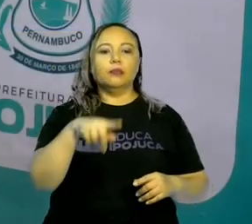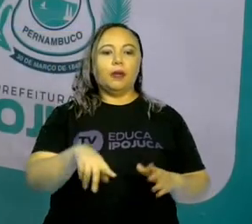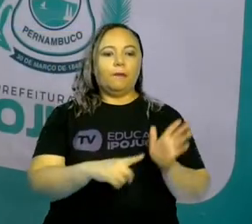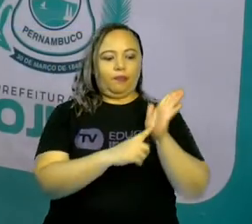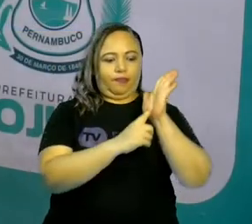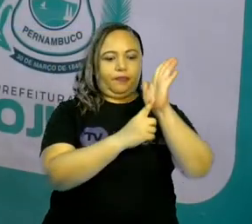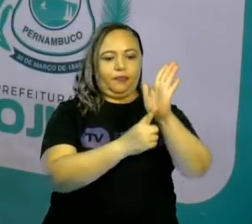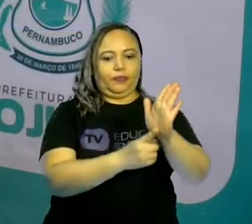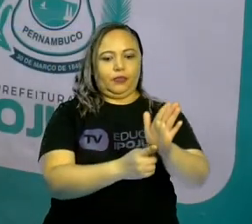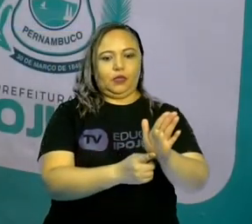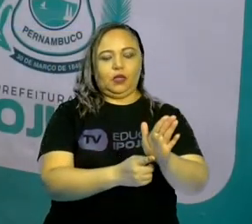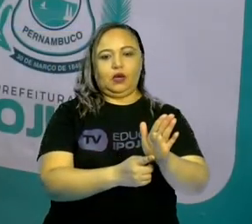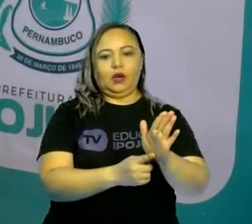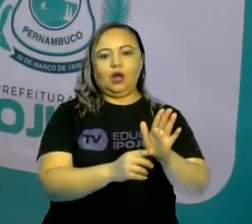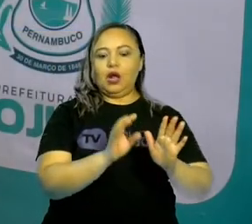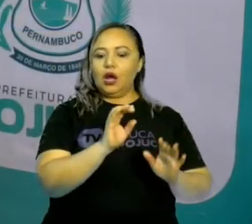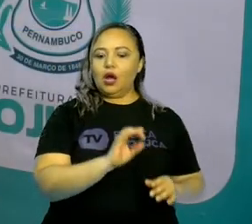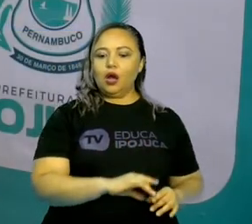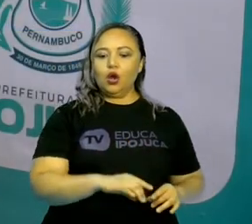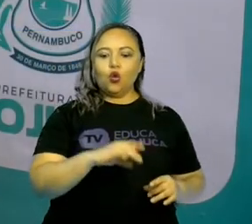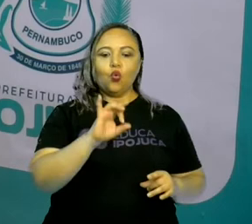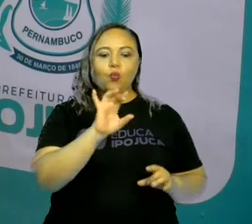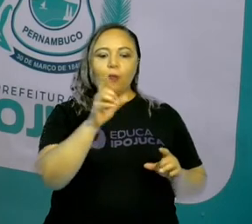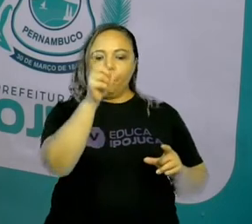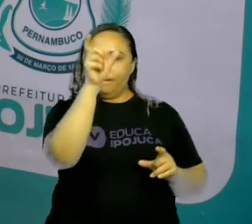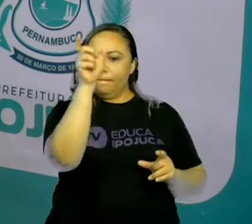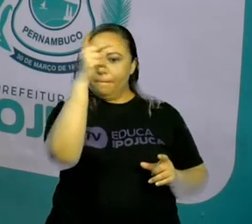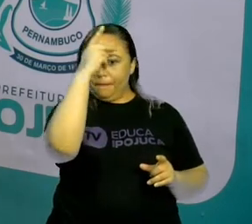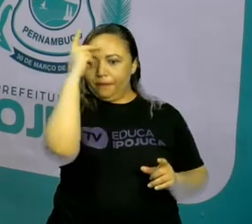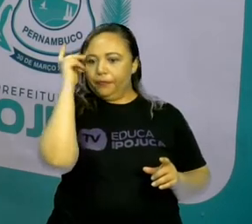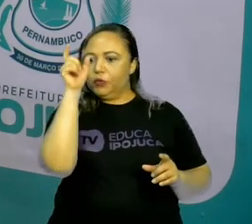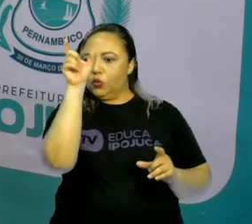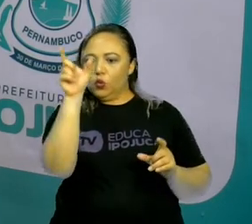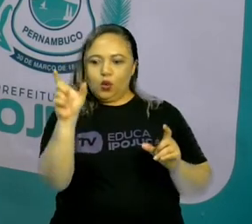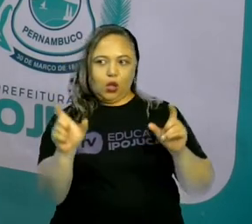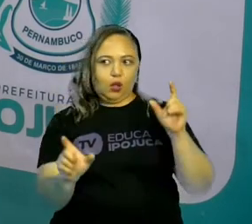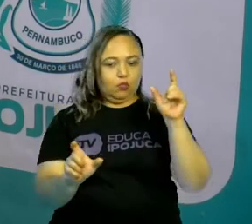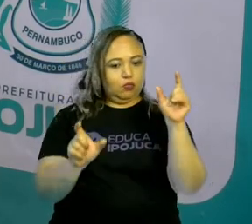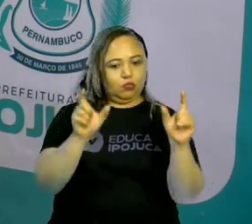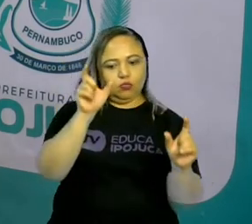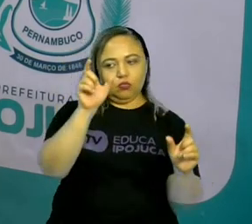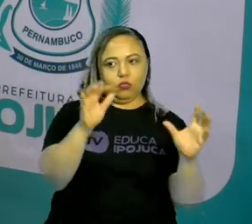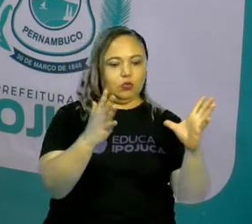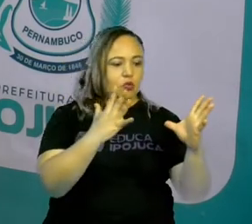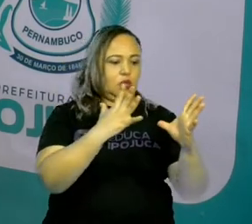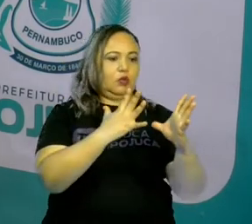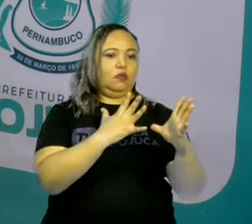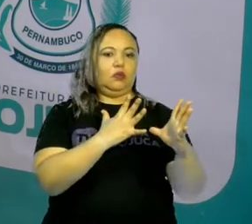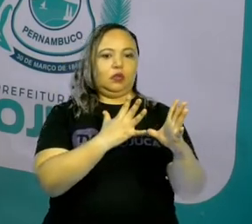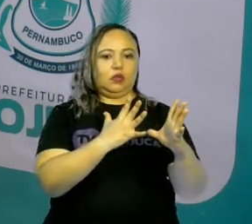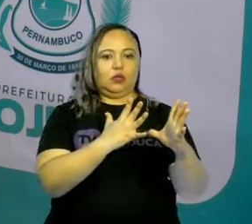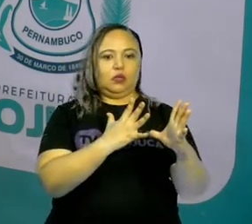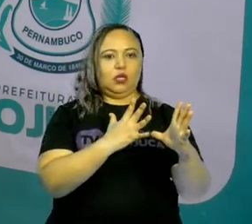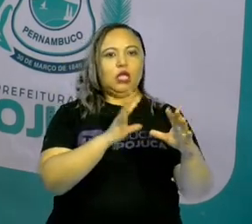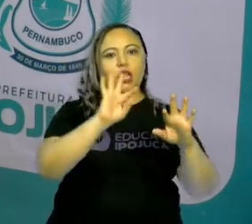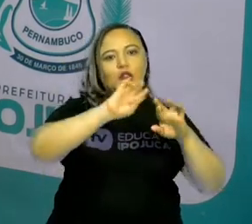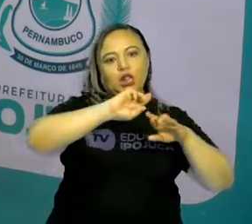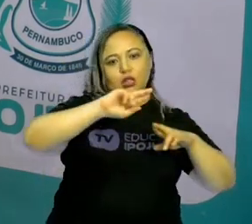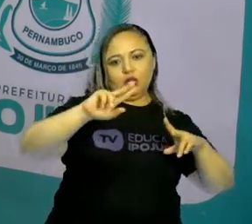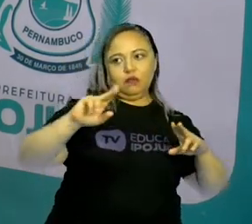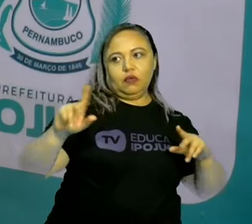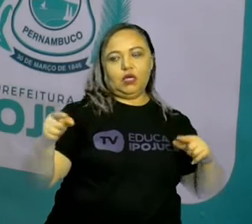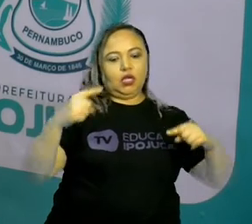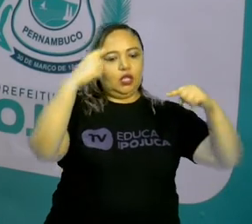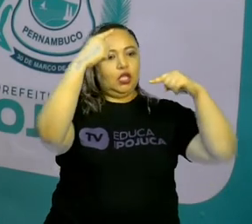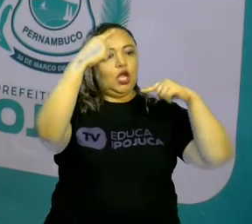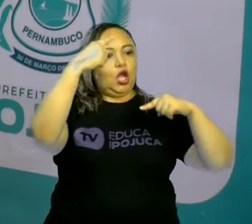e também para indicar a posição de pessoas em filas e em diferentes competições. E nas